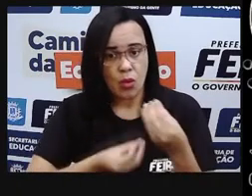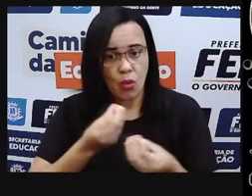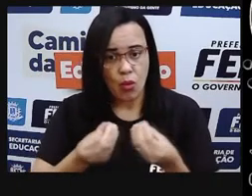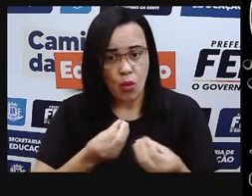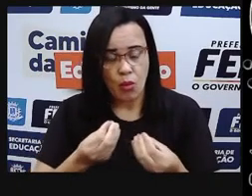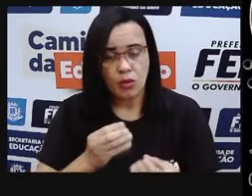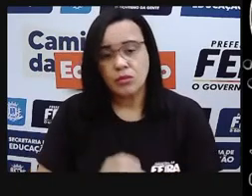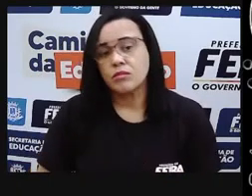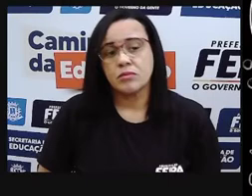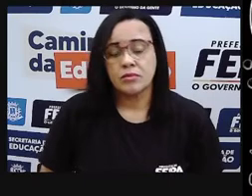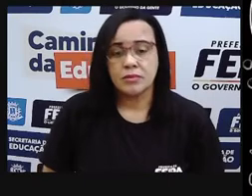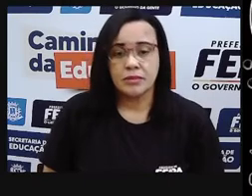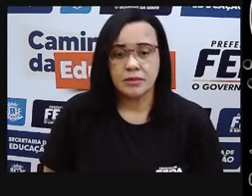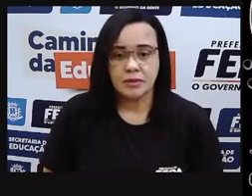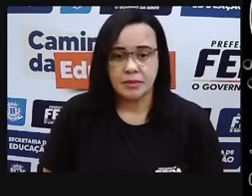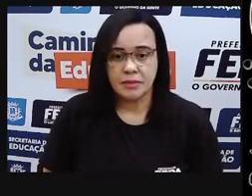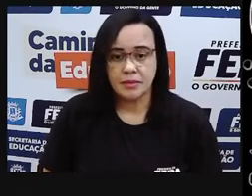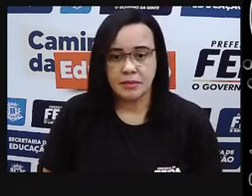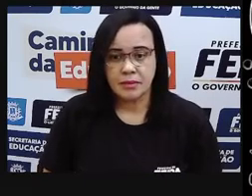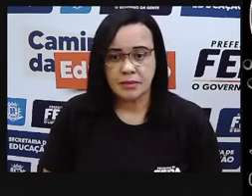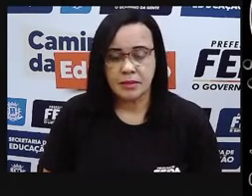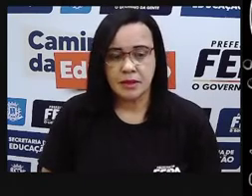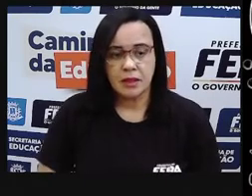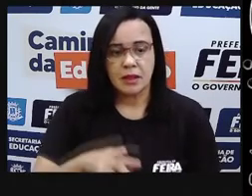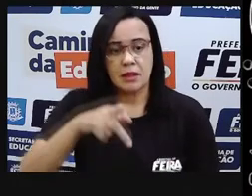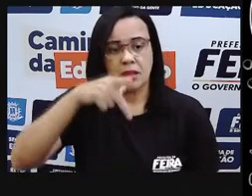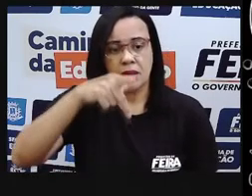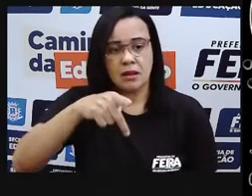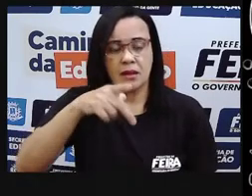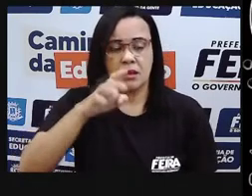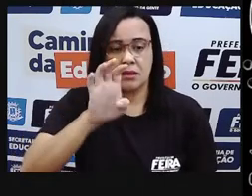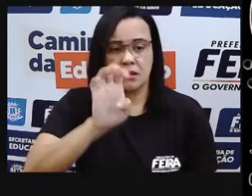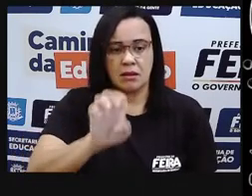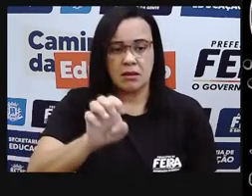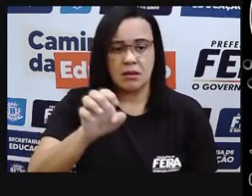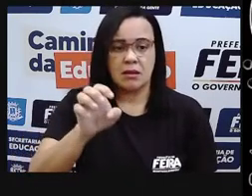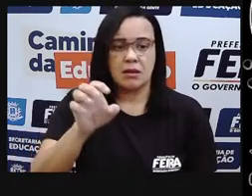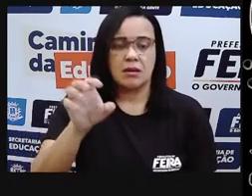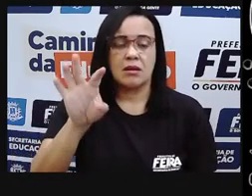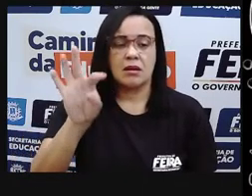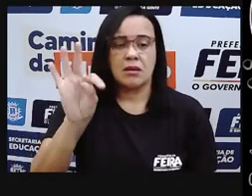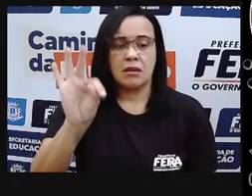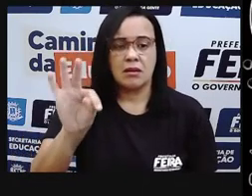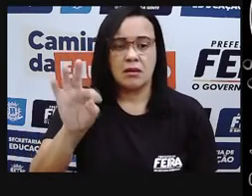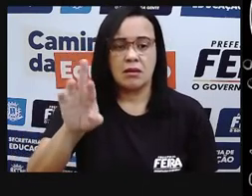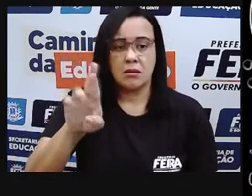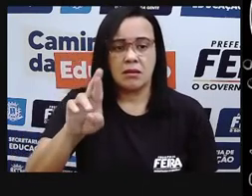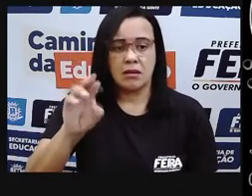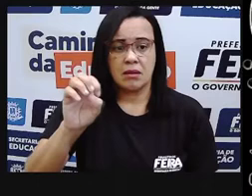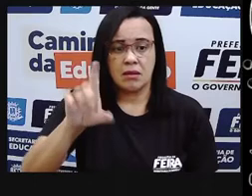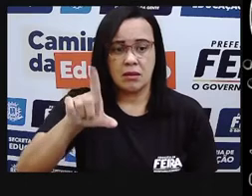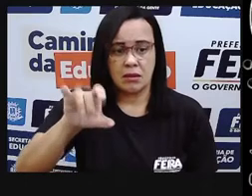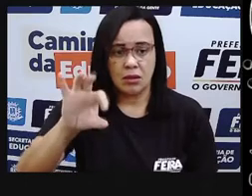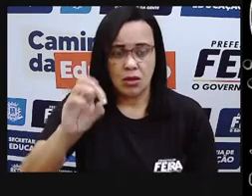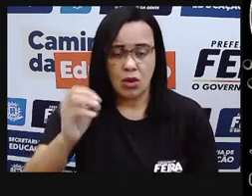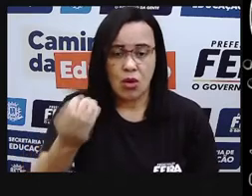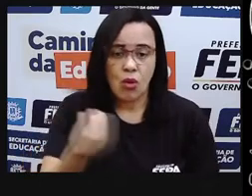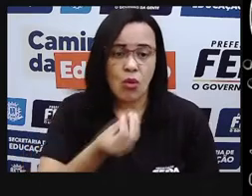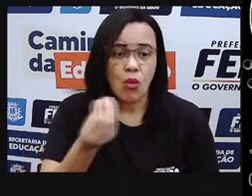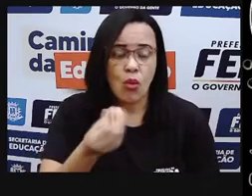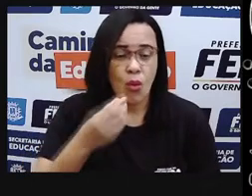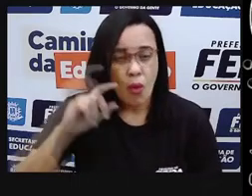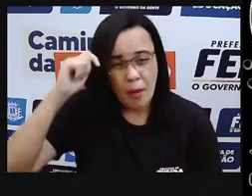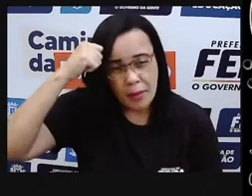limitação, né, de petróleo faz com que, às vezes, o petróleo seja muito caro, né, os